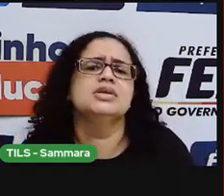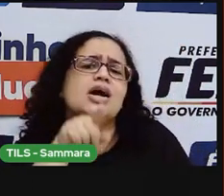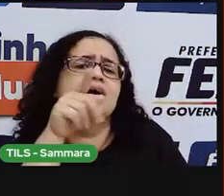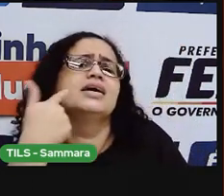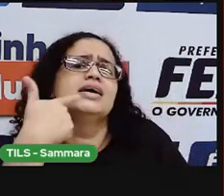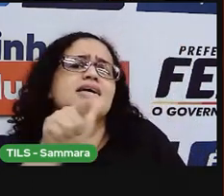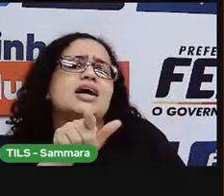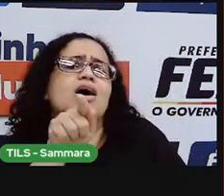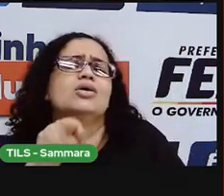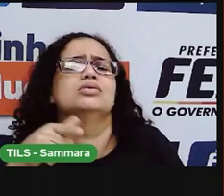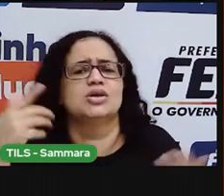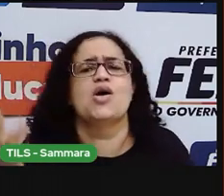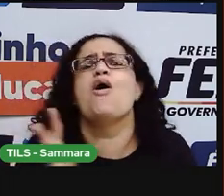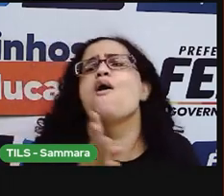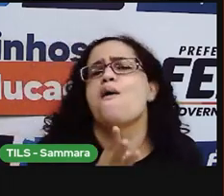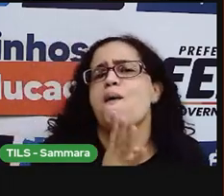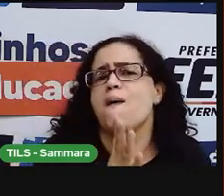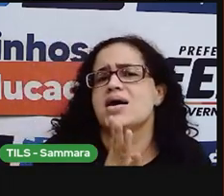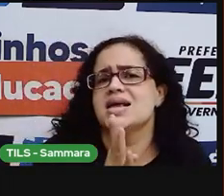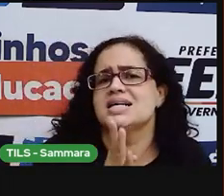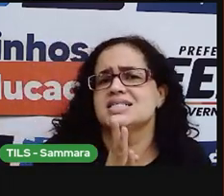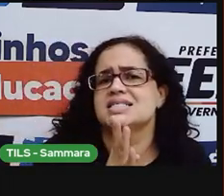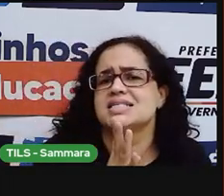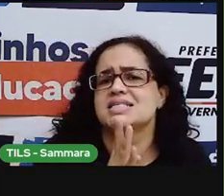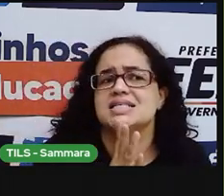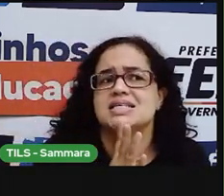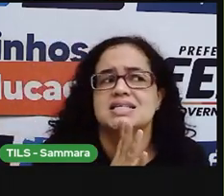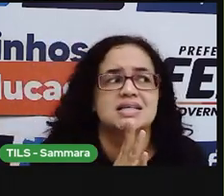E esta outra, vocês conhecem?